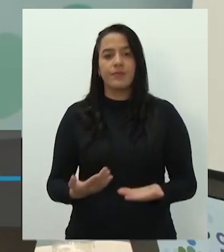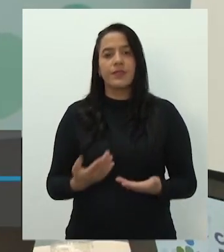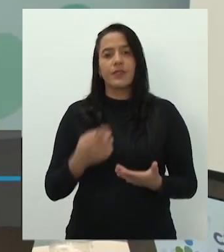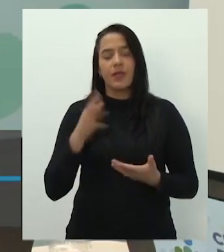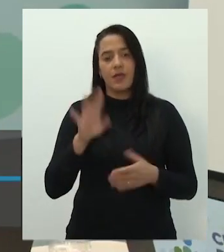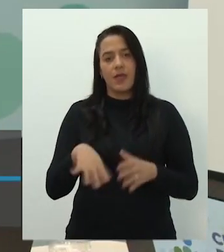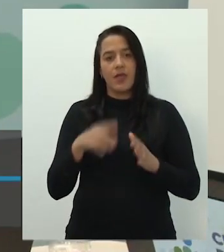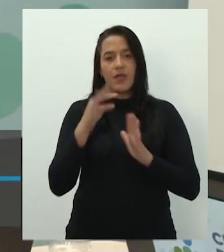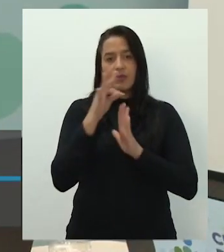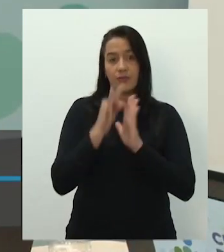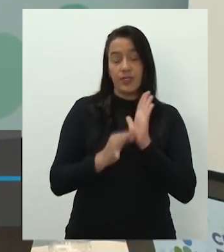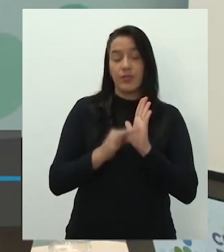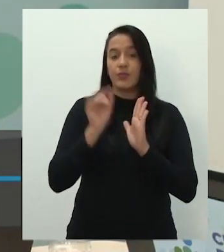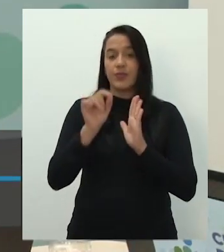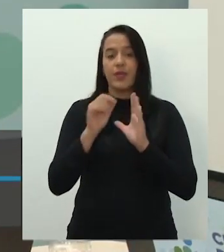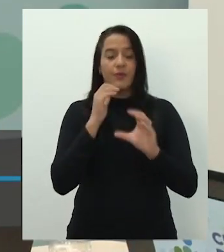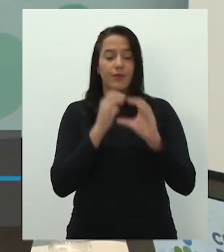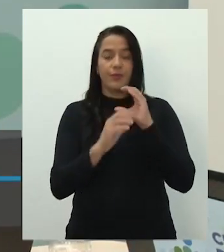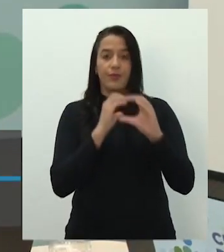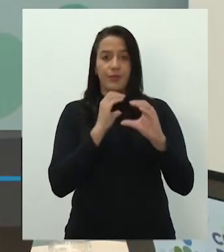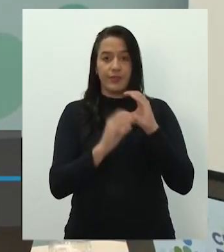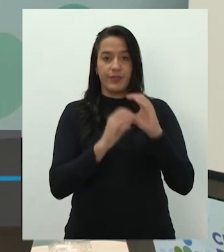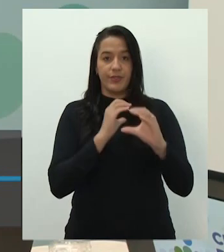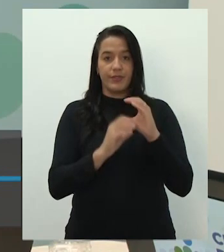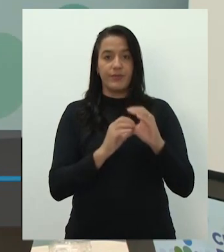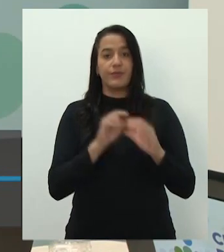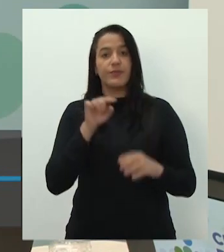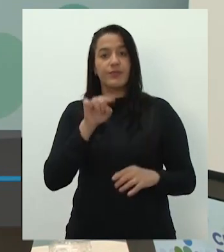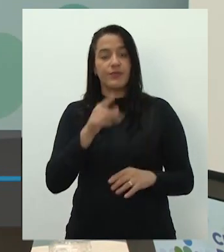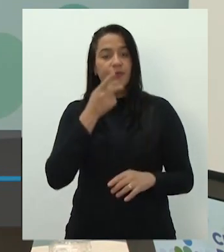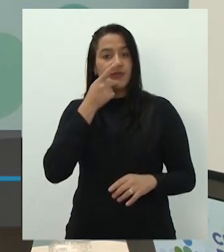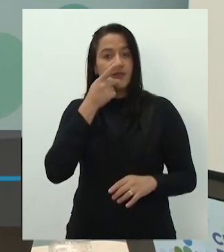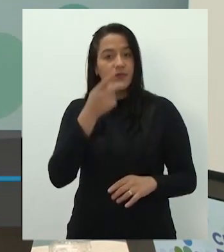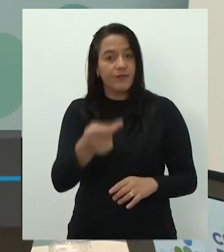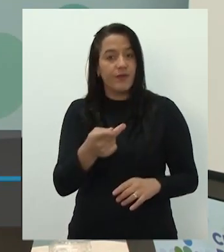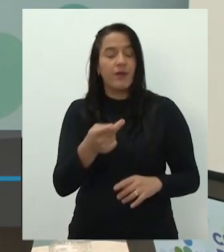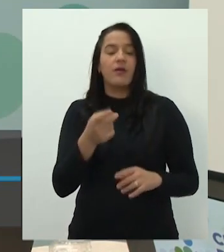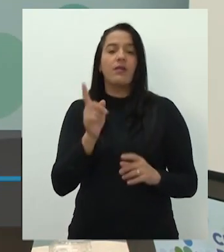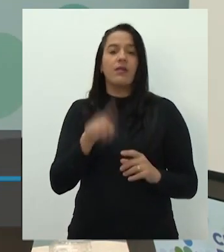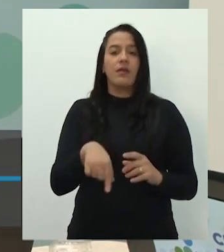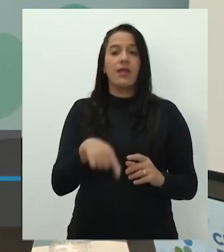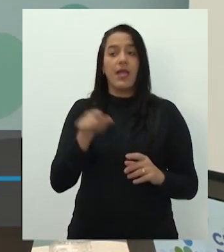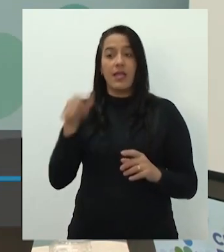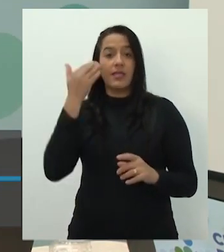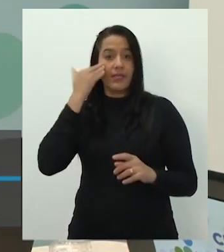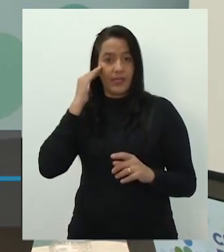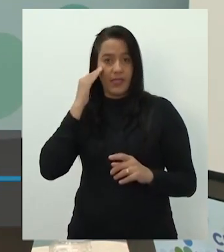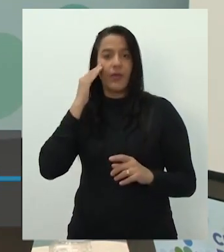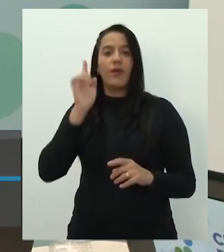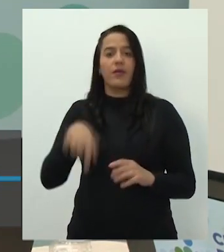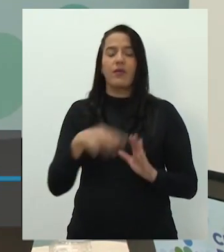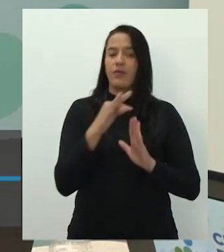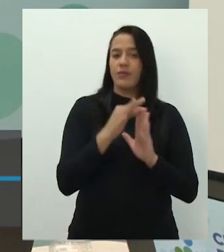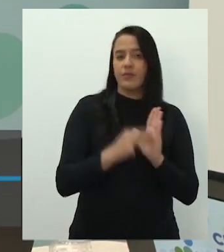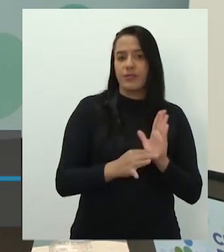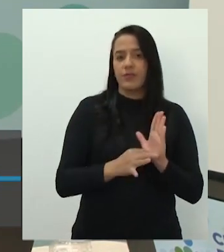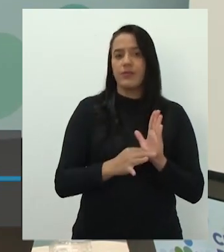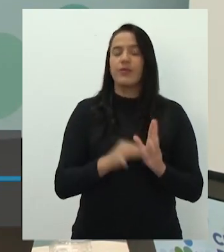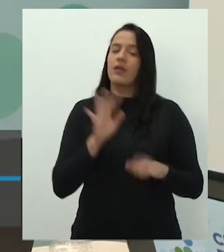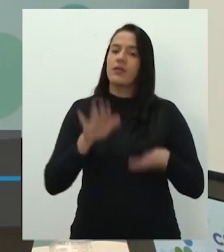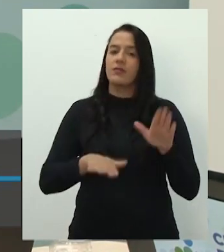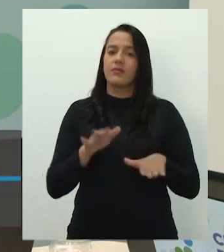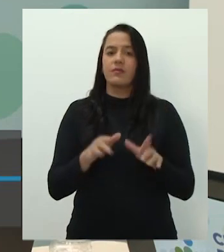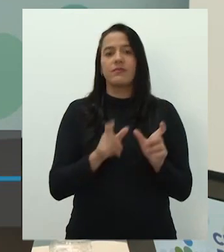comunicação. Se você falou e foi compreendido, é texto. Se você passou uma mensagem e foi compreendido, é texto. Mesmo que essa mensagem não envolva palavras.